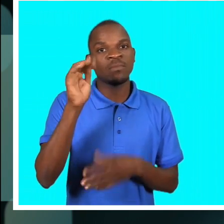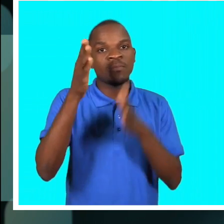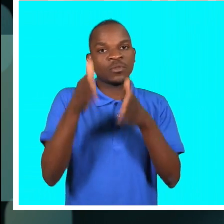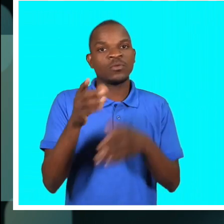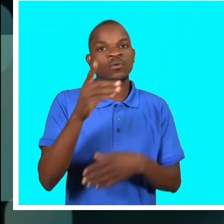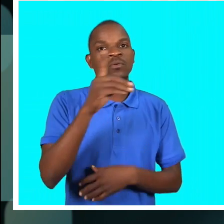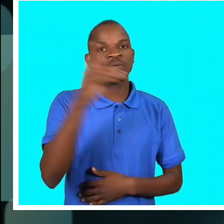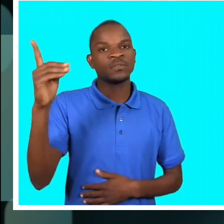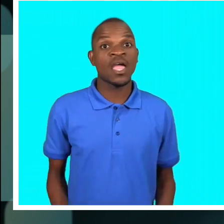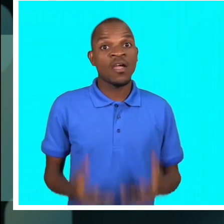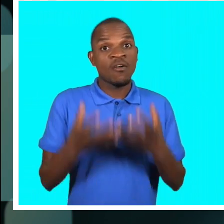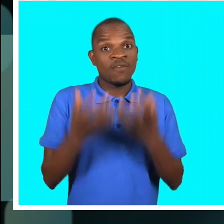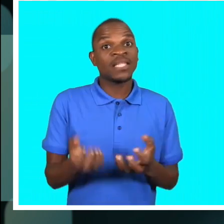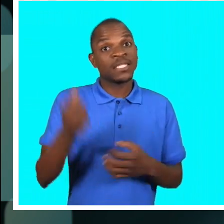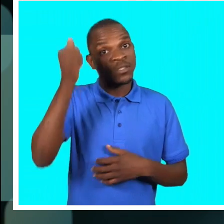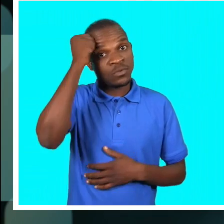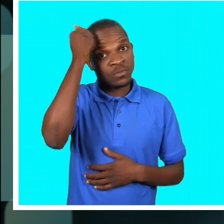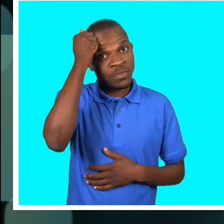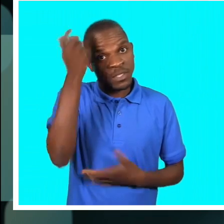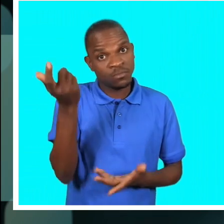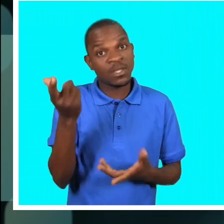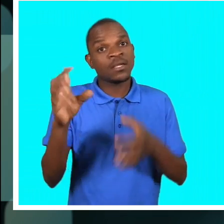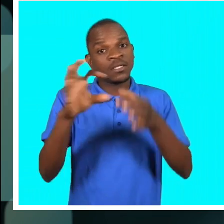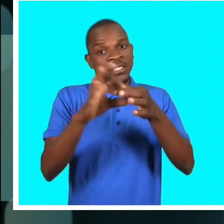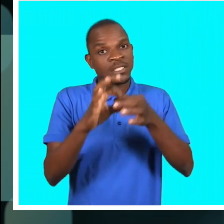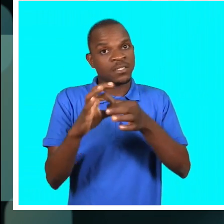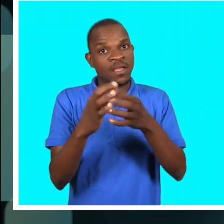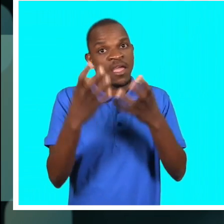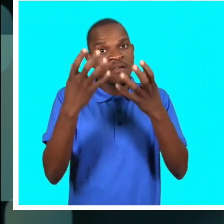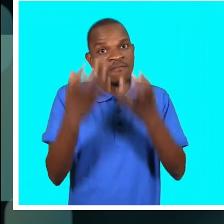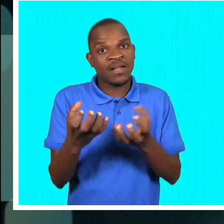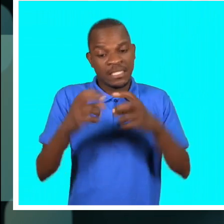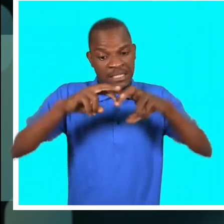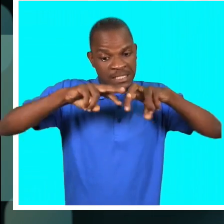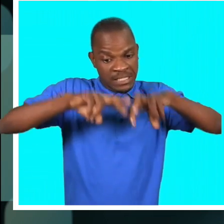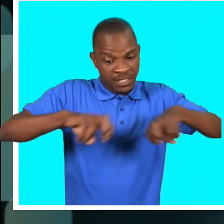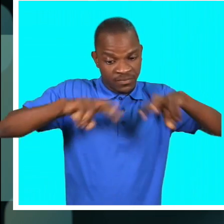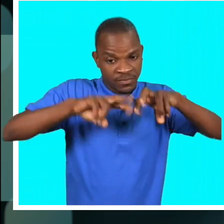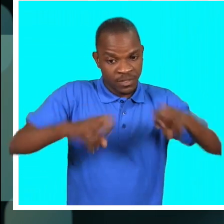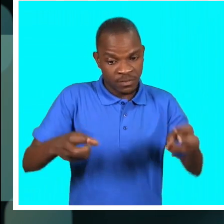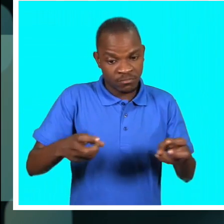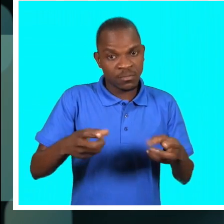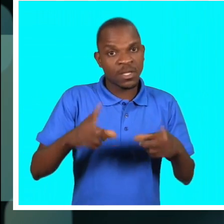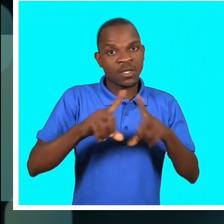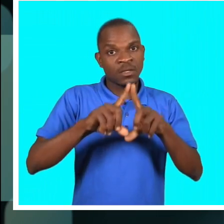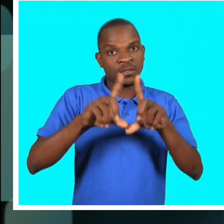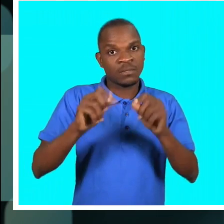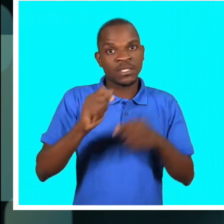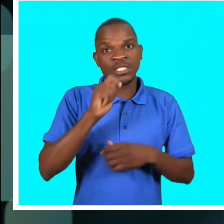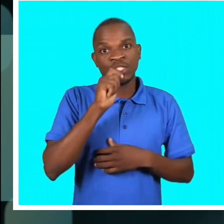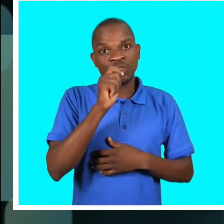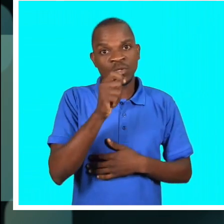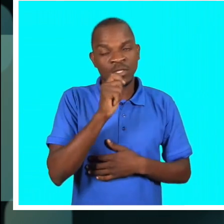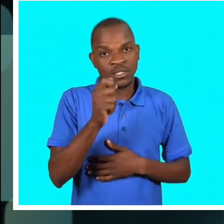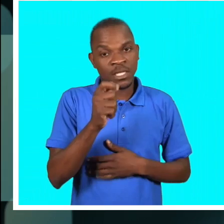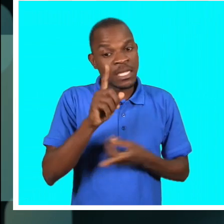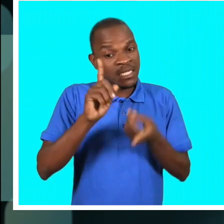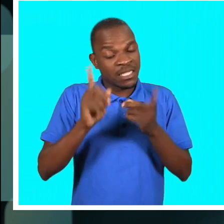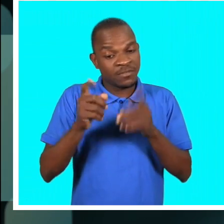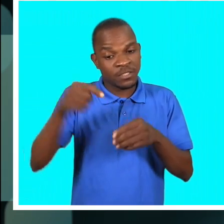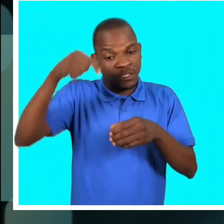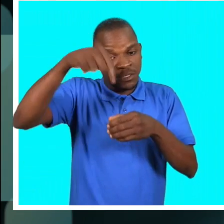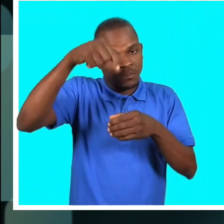de chamar uma pessoa com deficiência. Falta de conhecimento aliada à fraca investigação por parte do jornalista